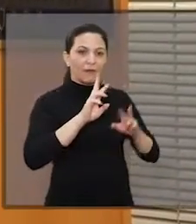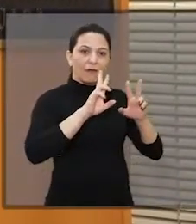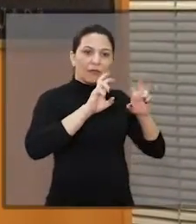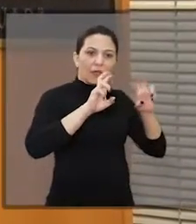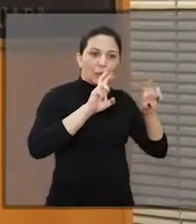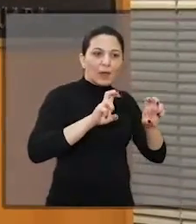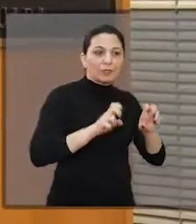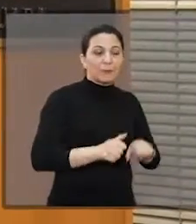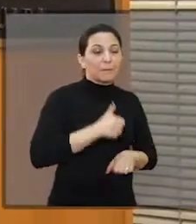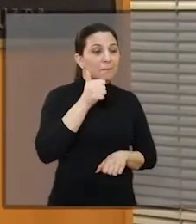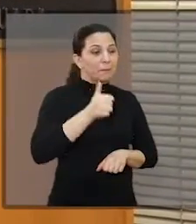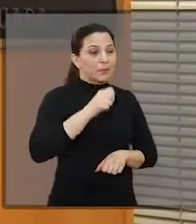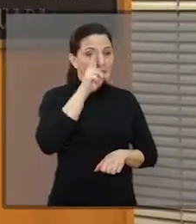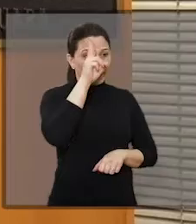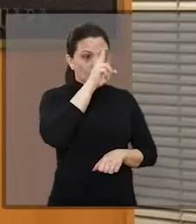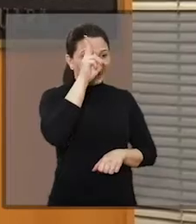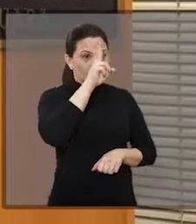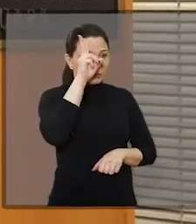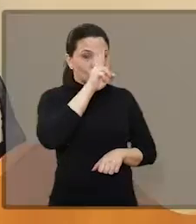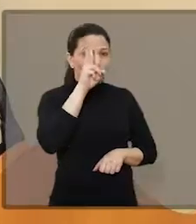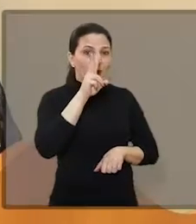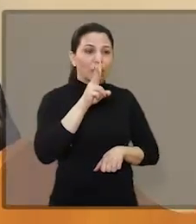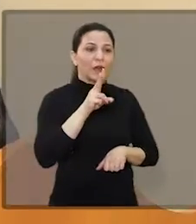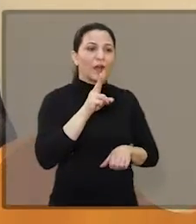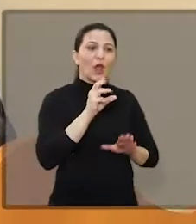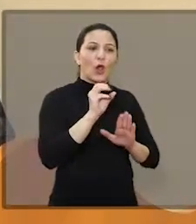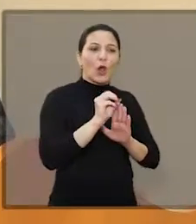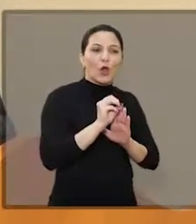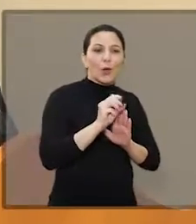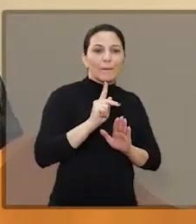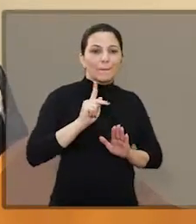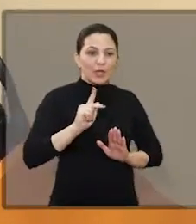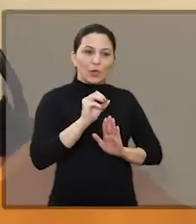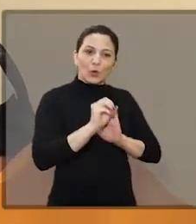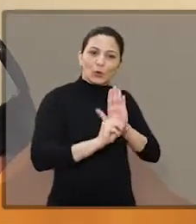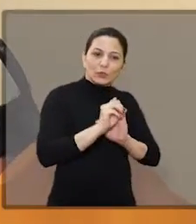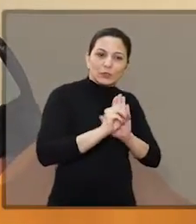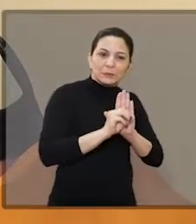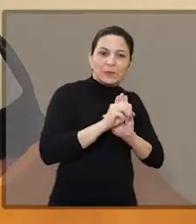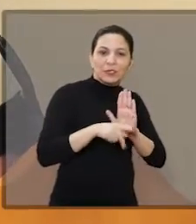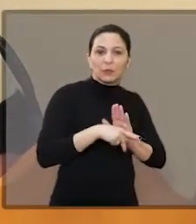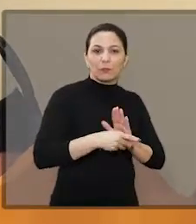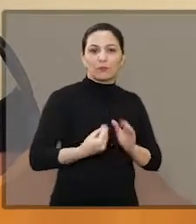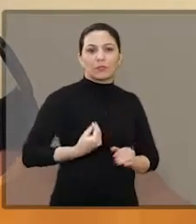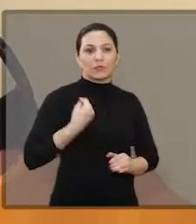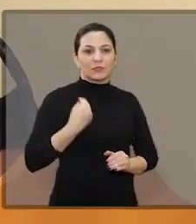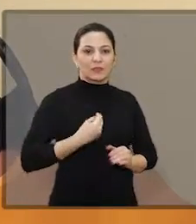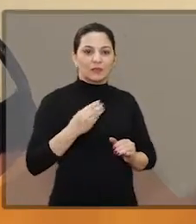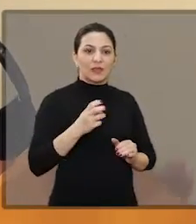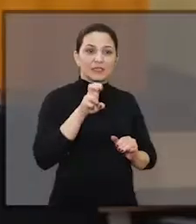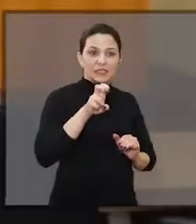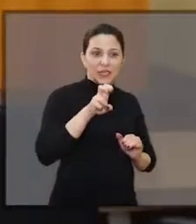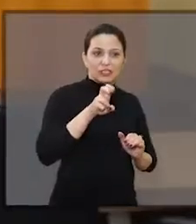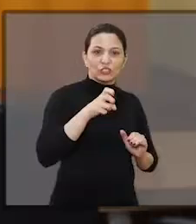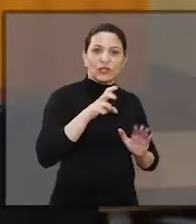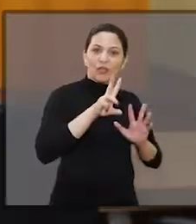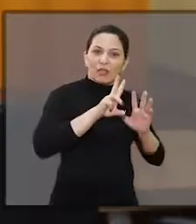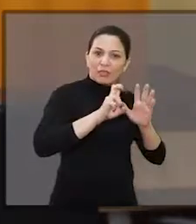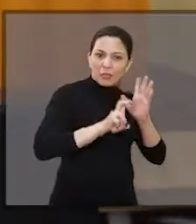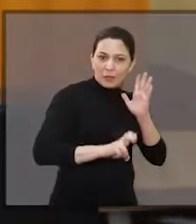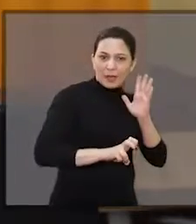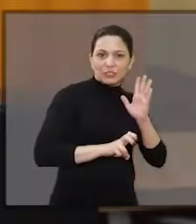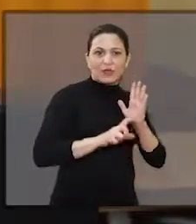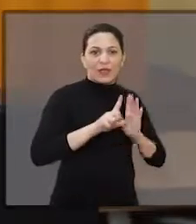temáticas, primeira vez na história que tem aí, nas histórias do orçamento participativo que foi incluída, temáticas, sete